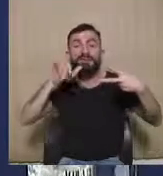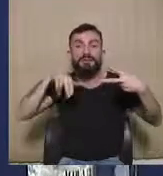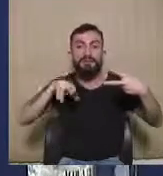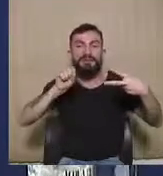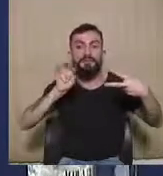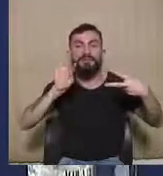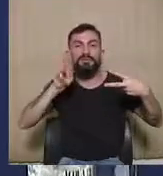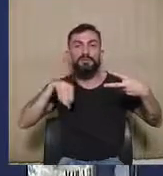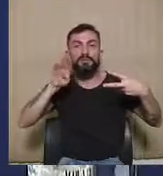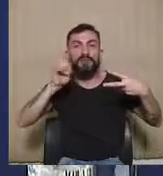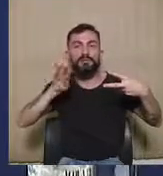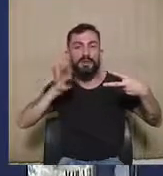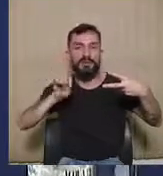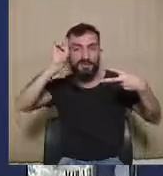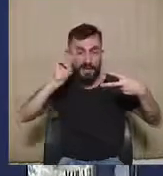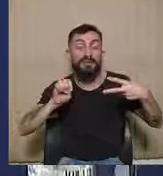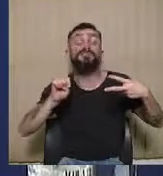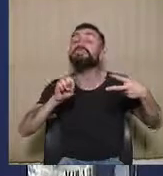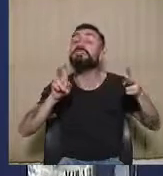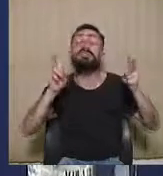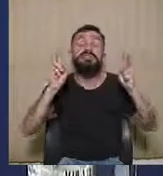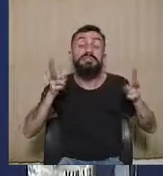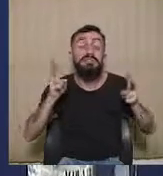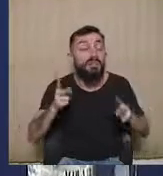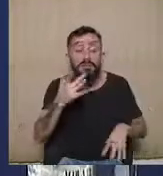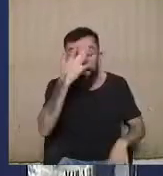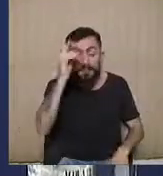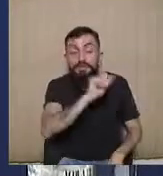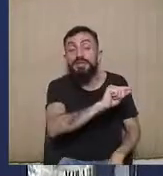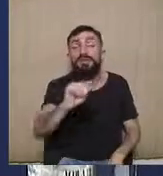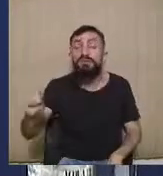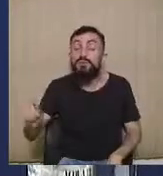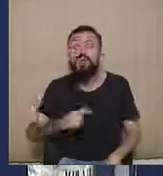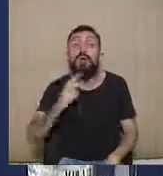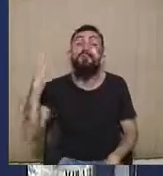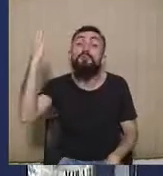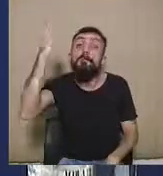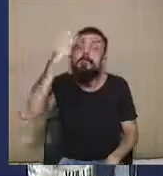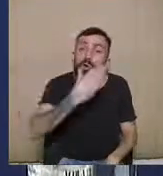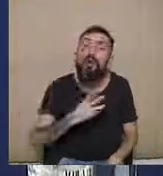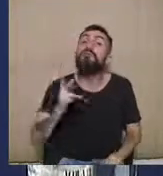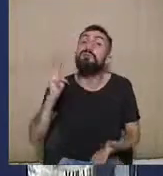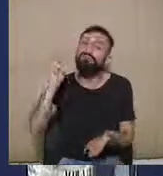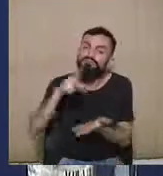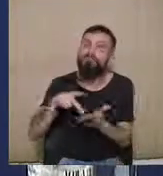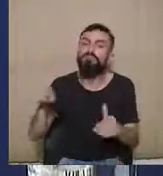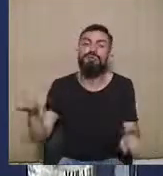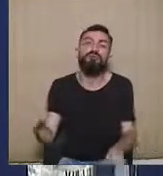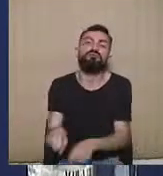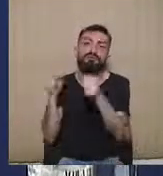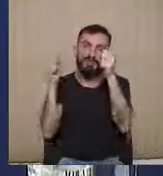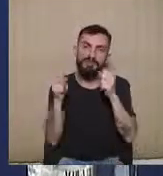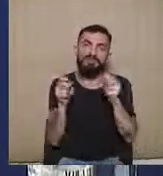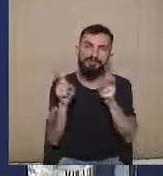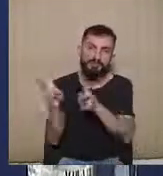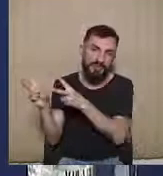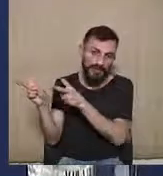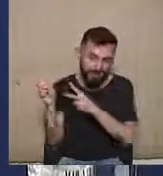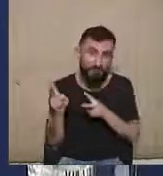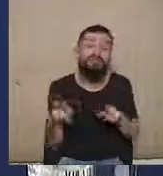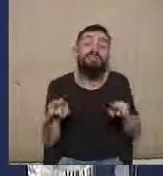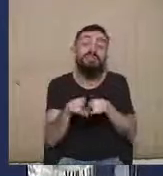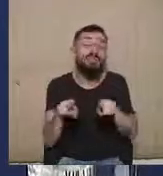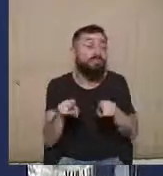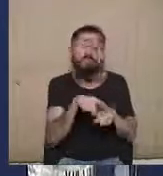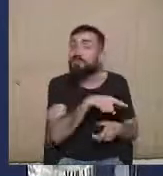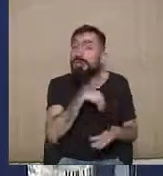somente são pronunciadas as nulidades caso seja demonstrada ocorrência de efetivo prejuízo, a parte sendo insuficiente para